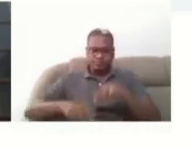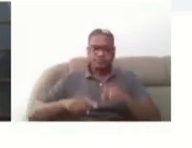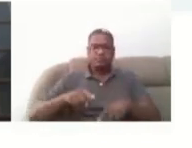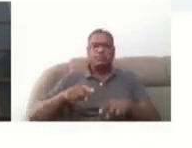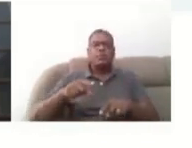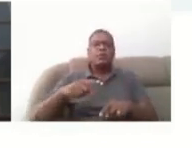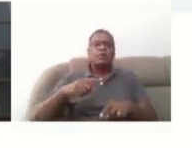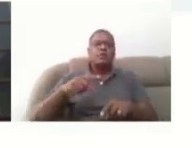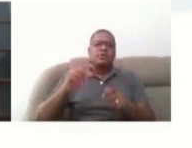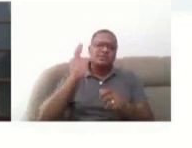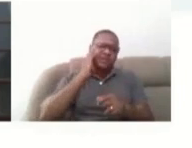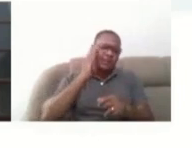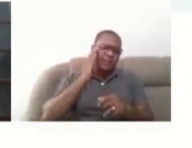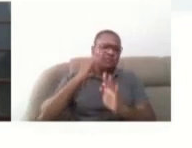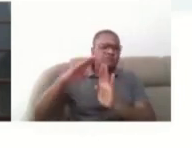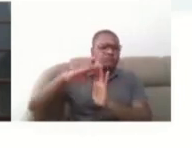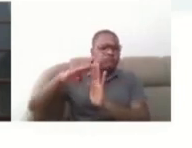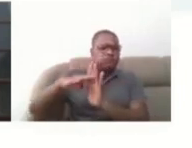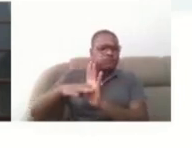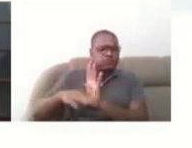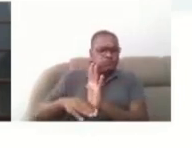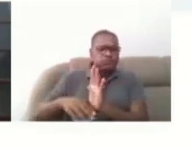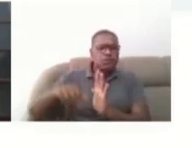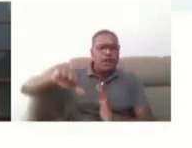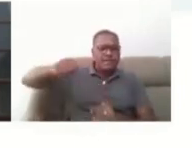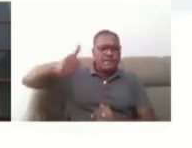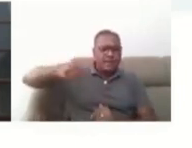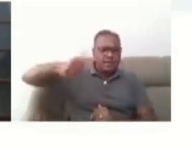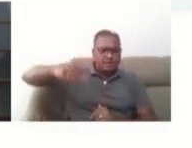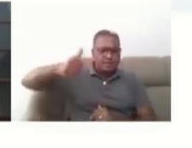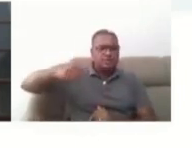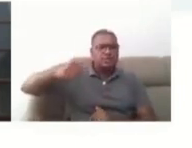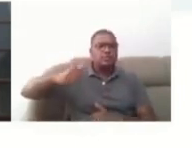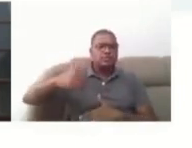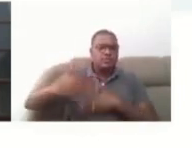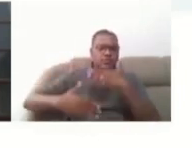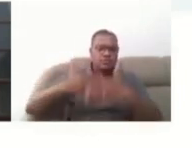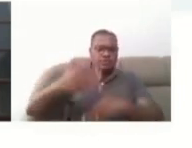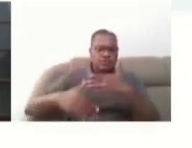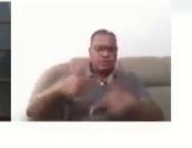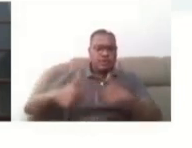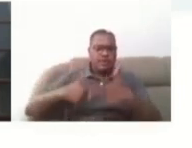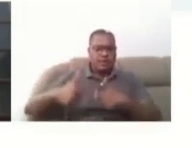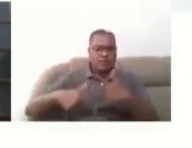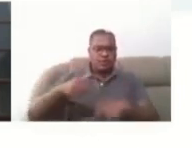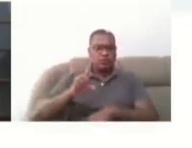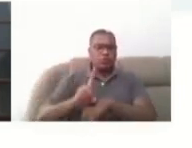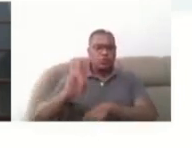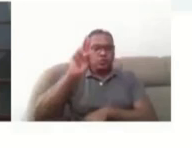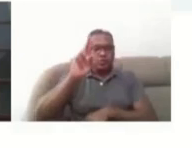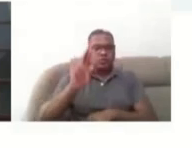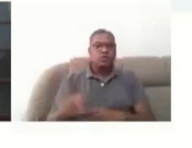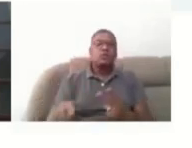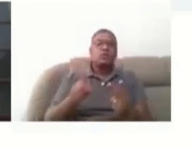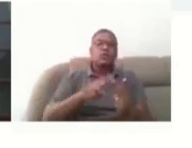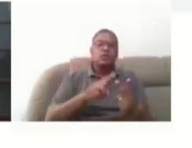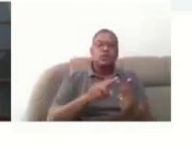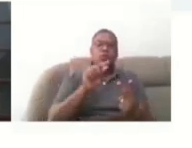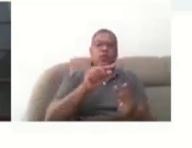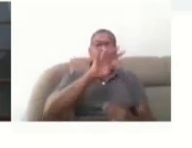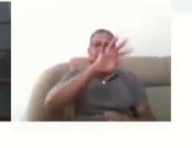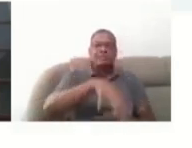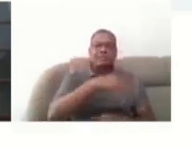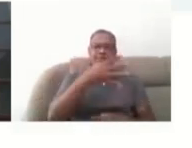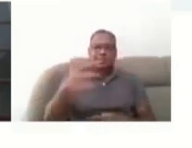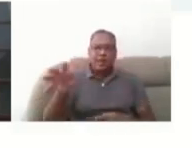Acessibilidade no Ensino Superior, foi um protocolo desenvolvido no meu trabalho de doutorado, e a Escala de Satisfação e Atitude de Pessoas